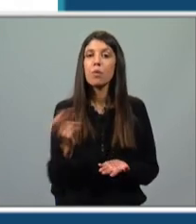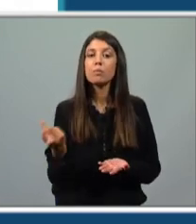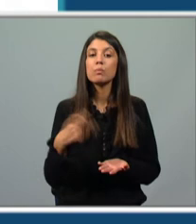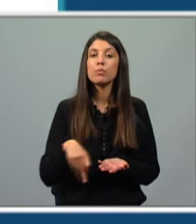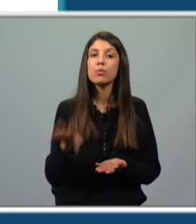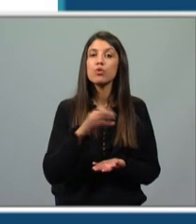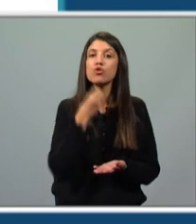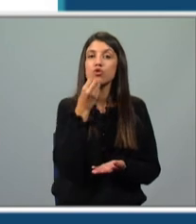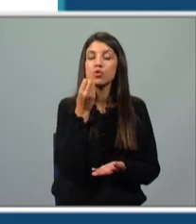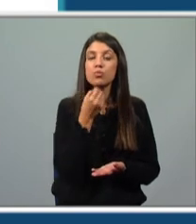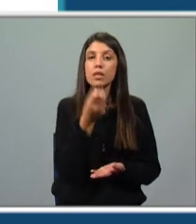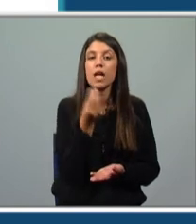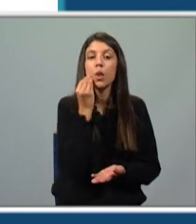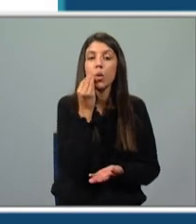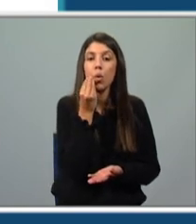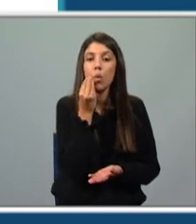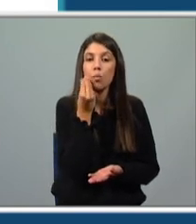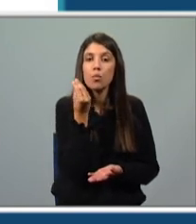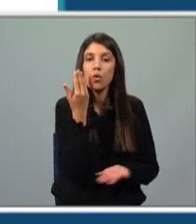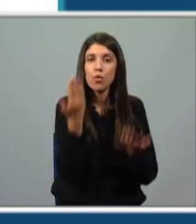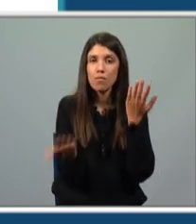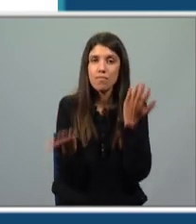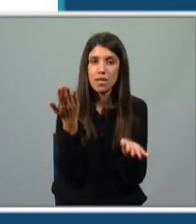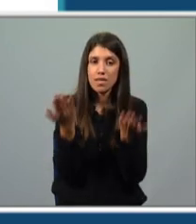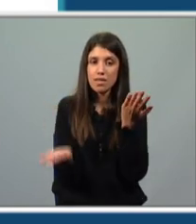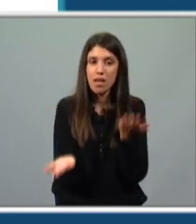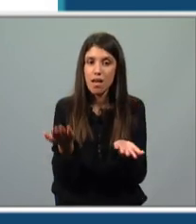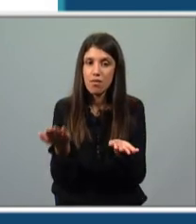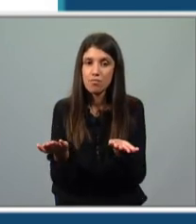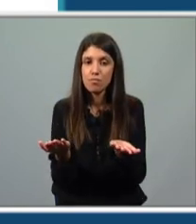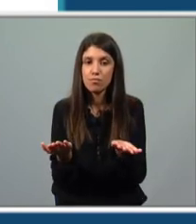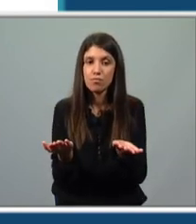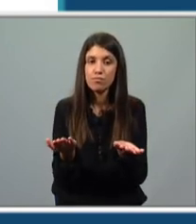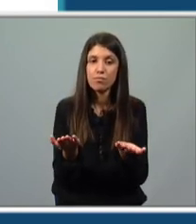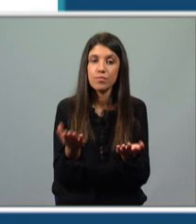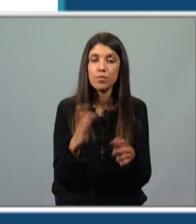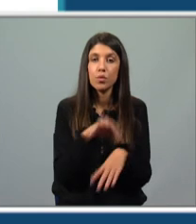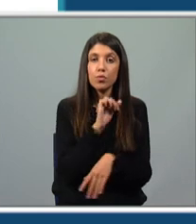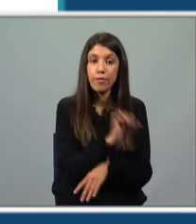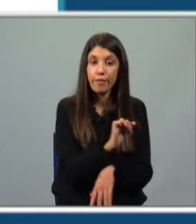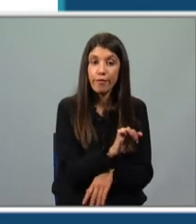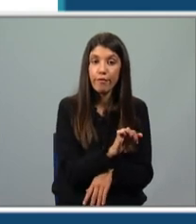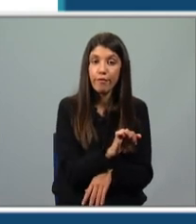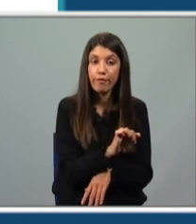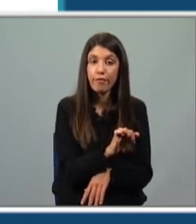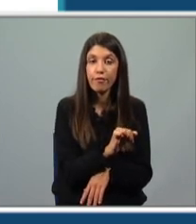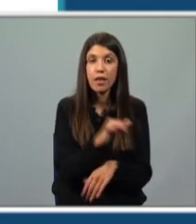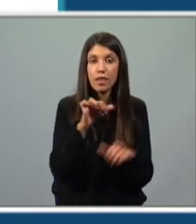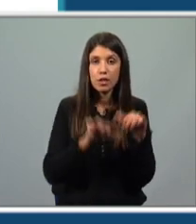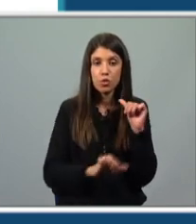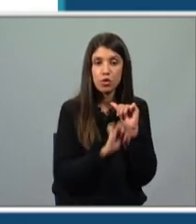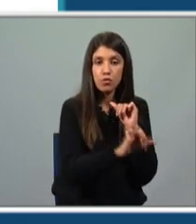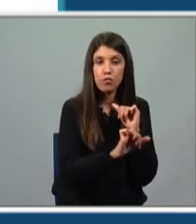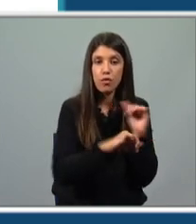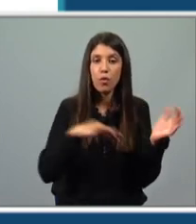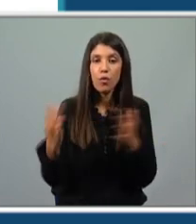descrita através de uma comparação. Com o seu discurso, o